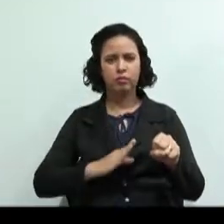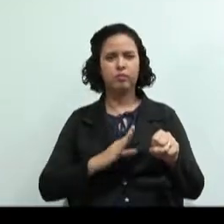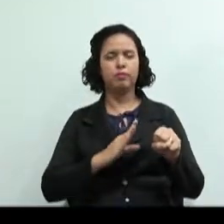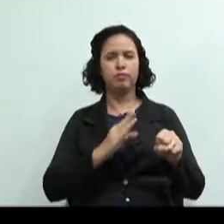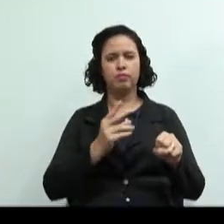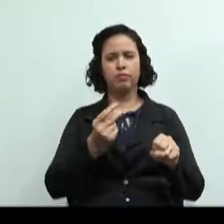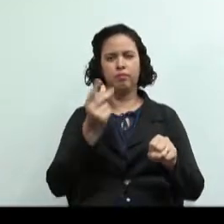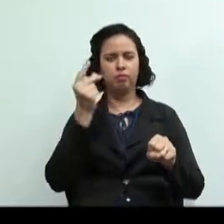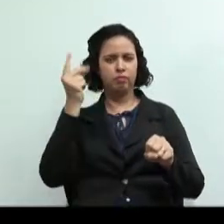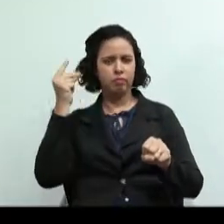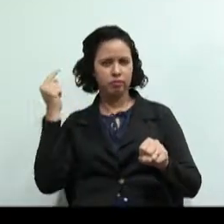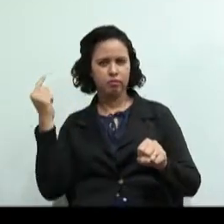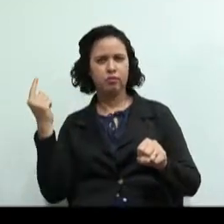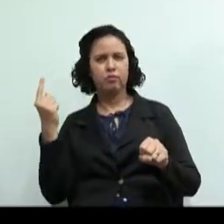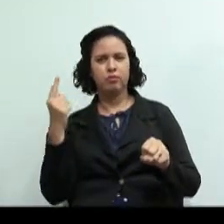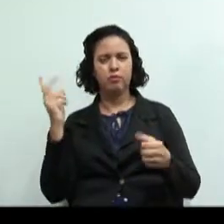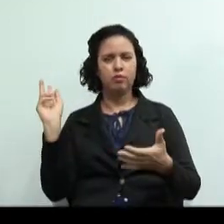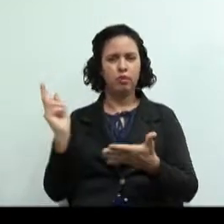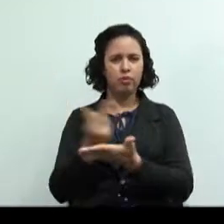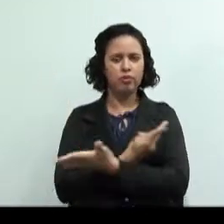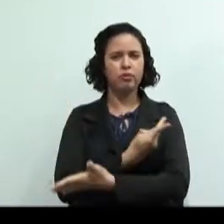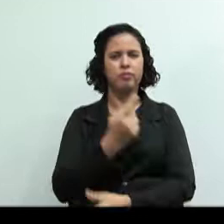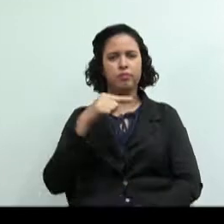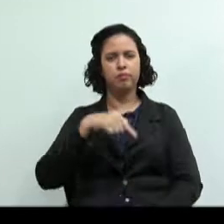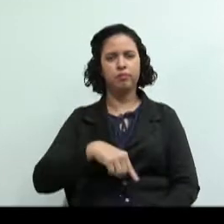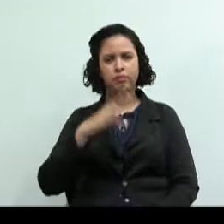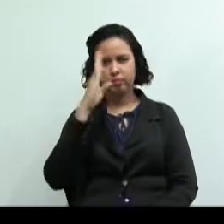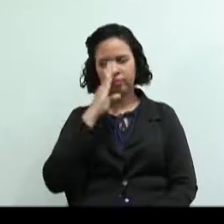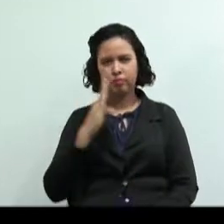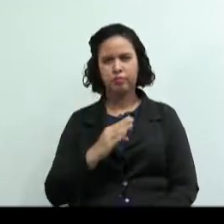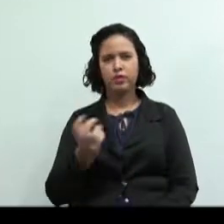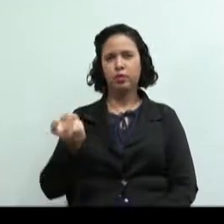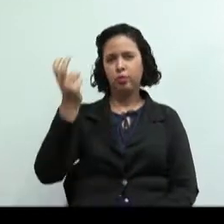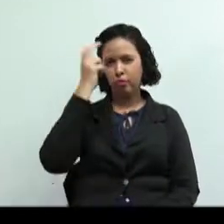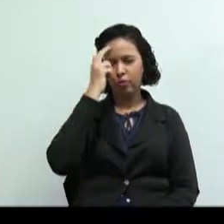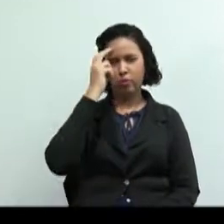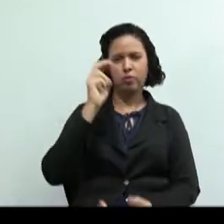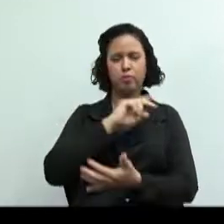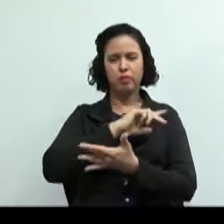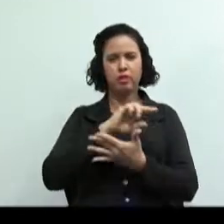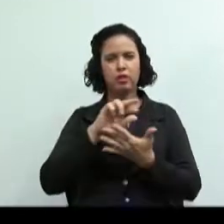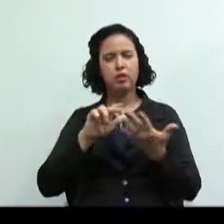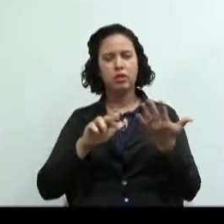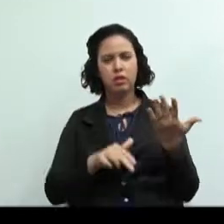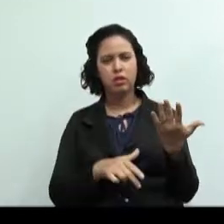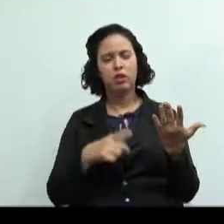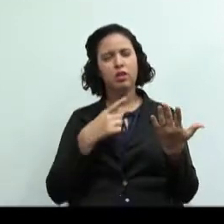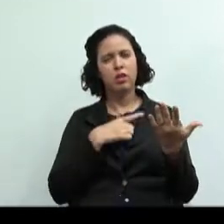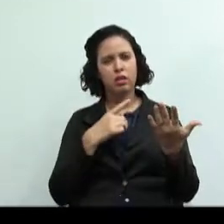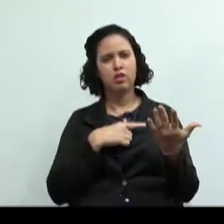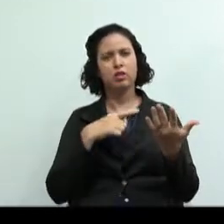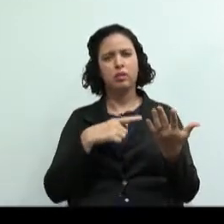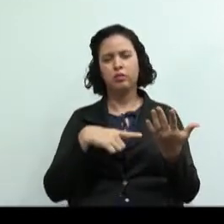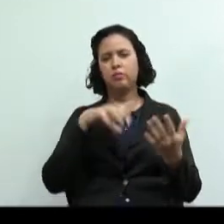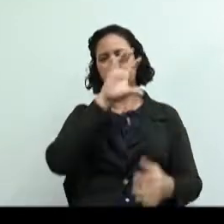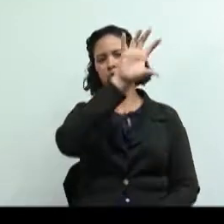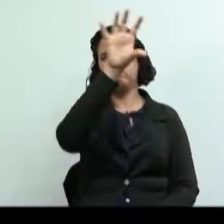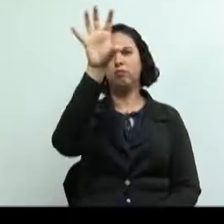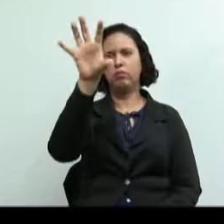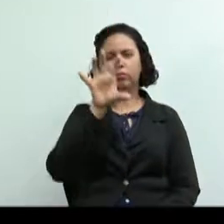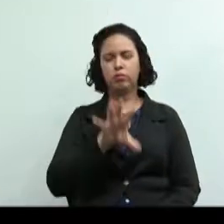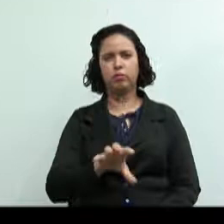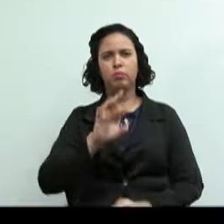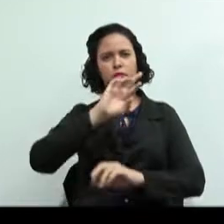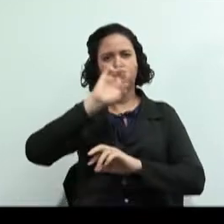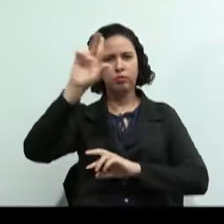fazem no Brasil um dos países mais multiculturales do mundo. Isso nos traz grandes diferenças regionais, sociais e